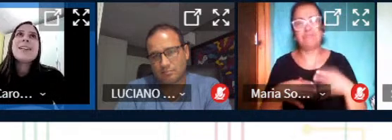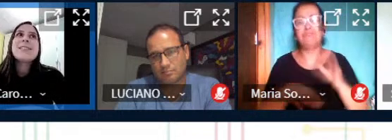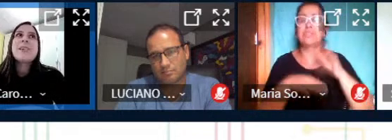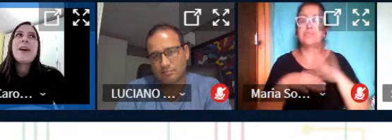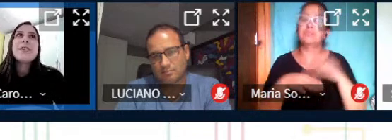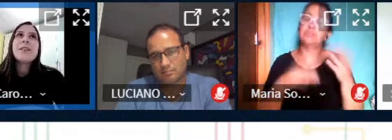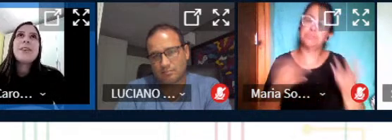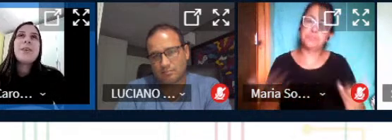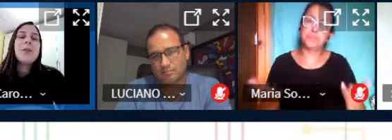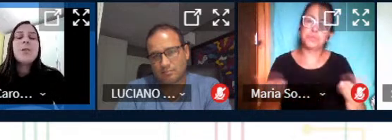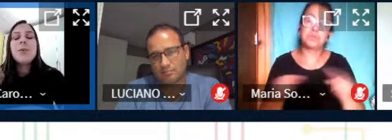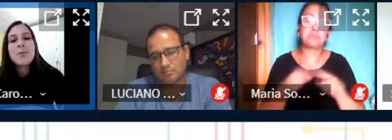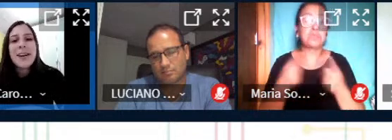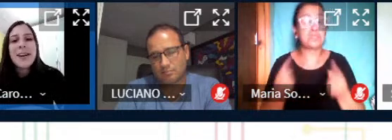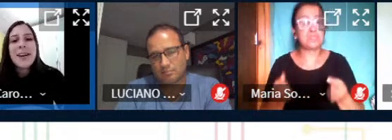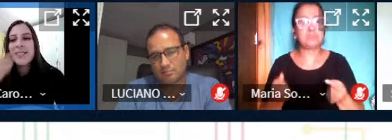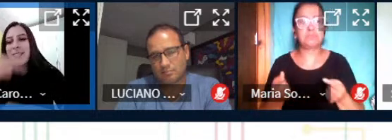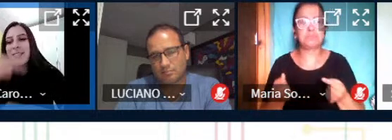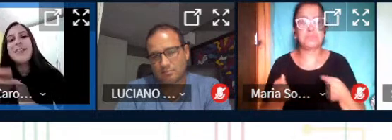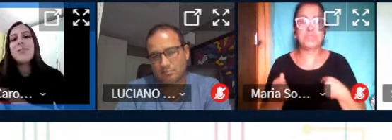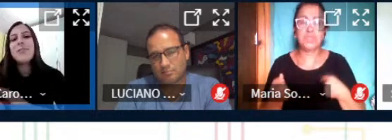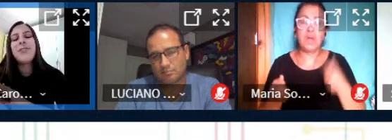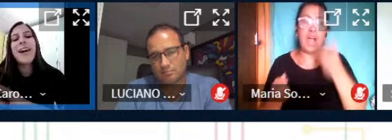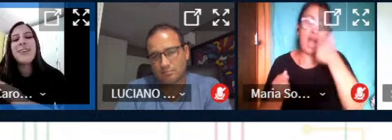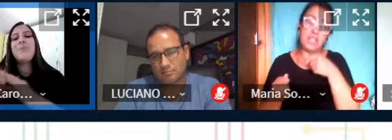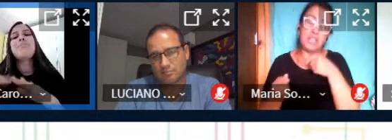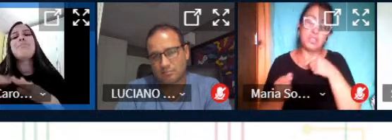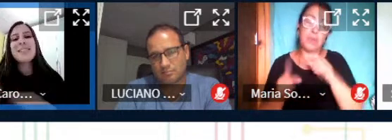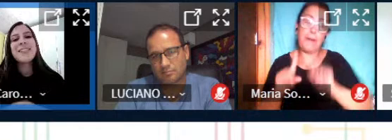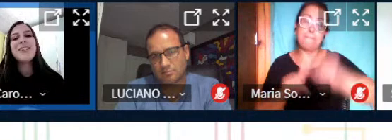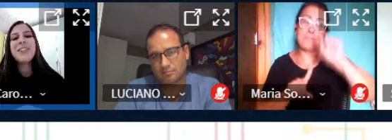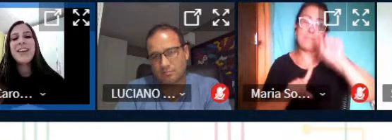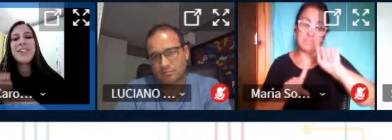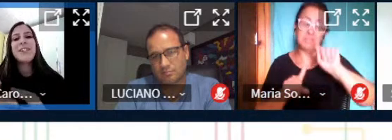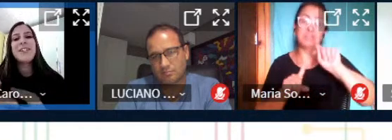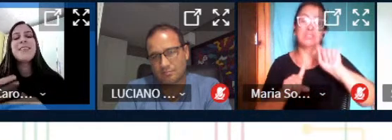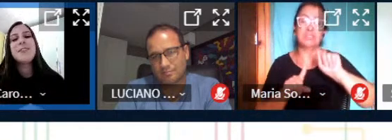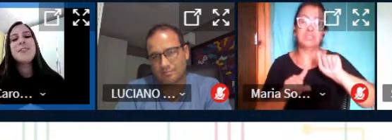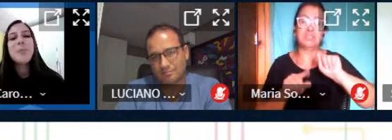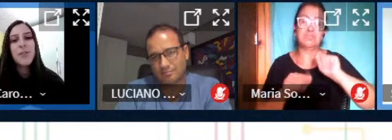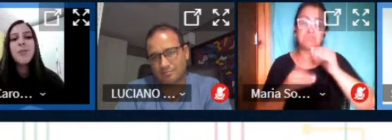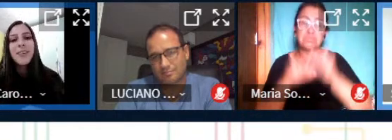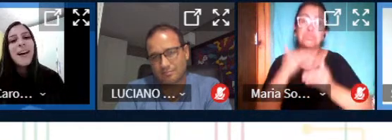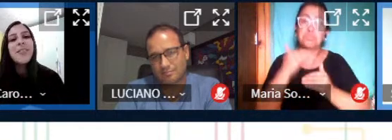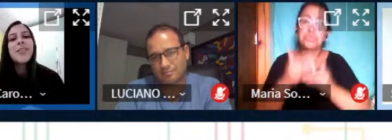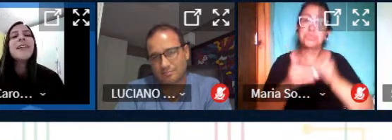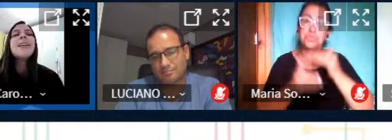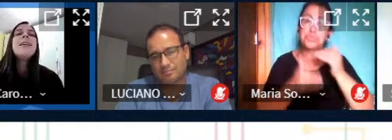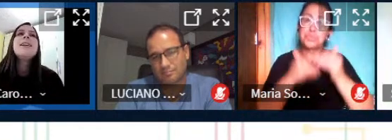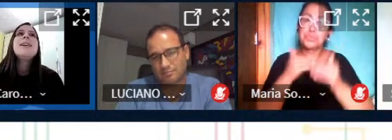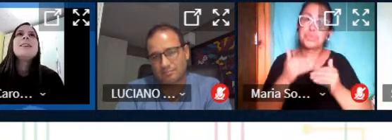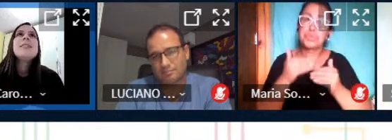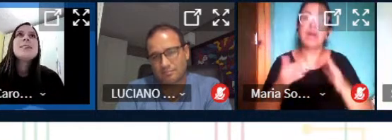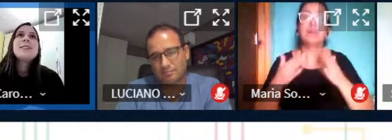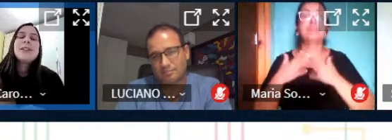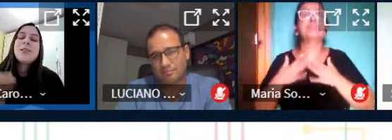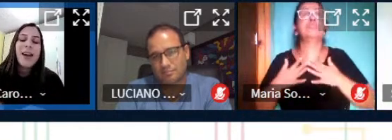mas eu acho que ao longo dos meses isso vai passando e a gente vai se sentindo mais confortável né